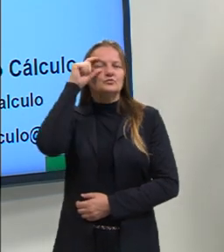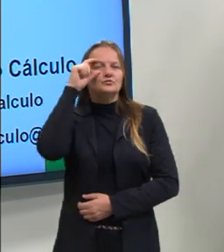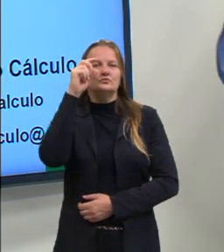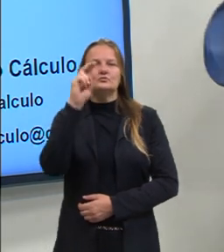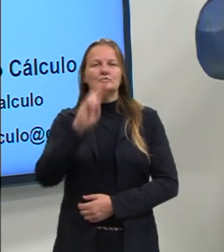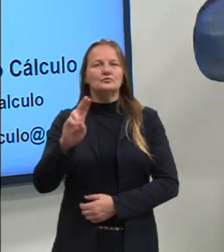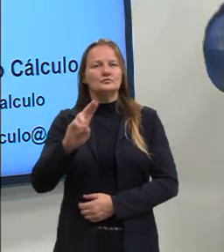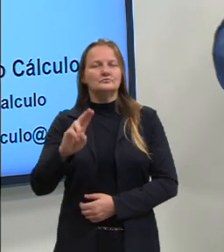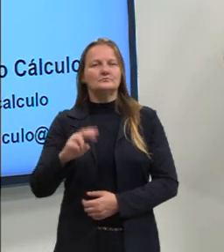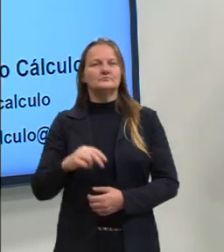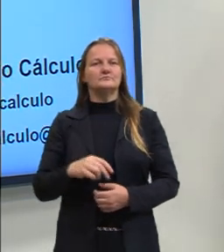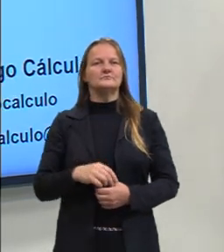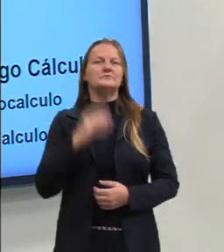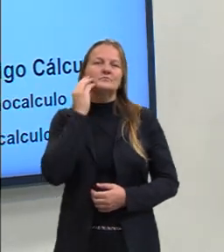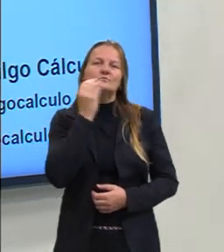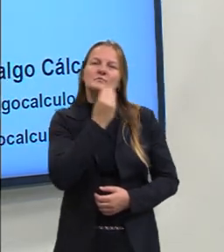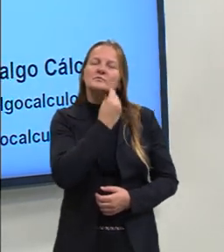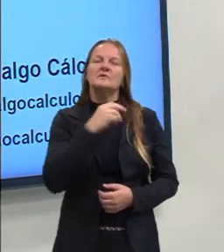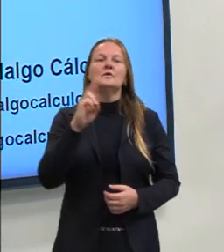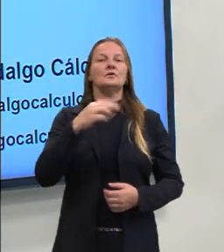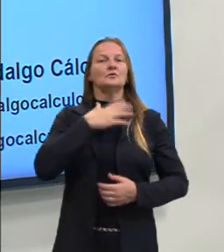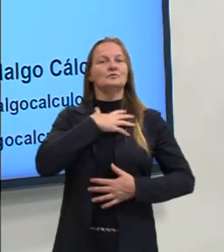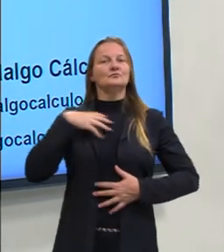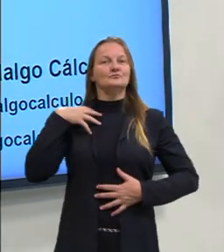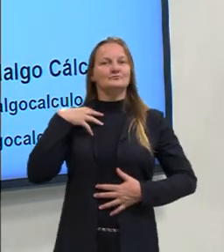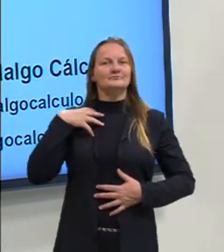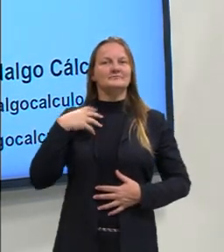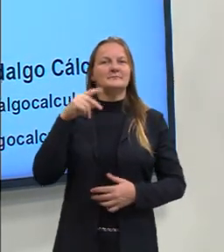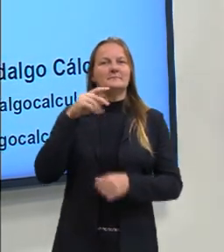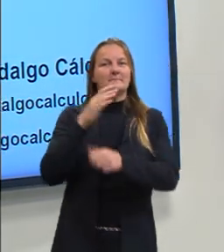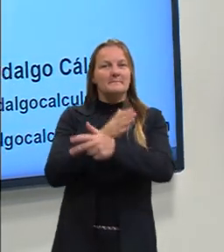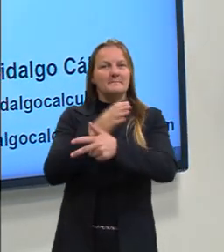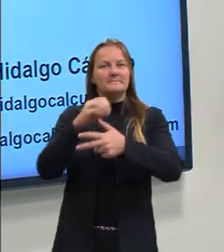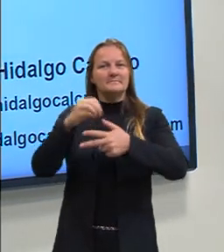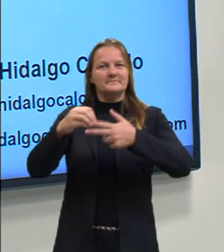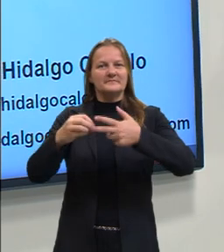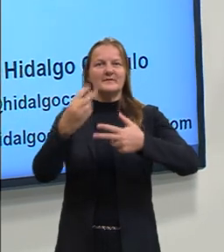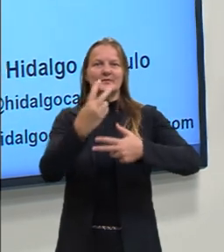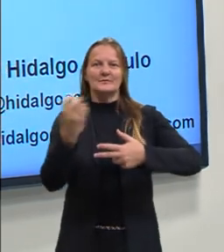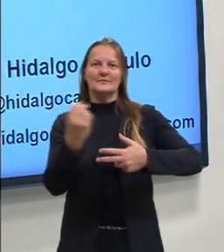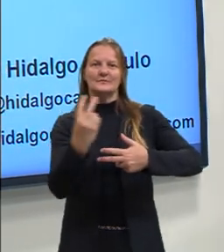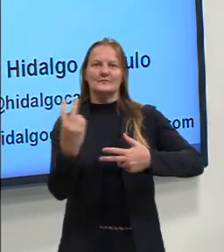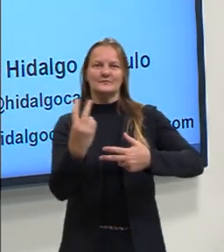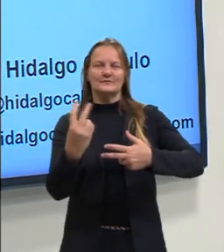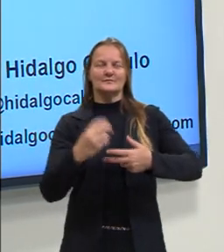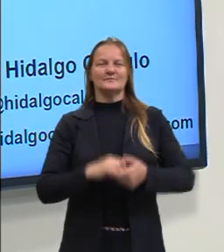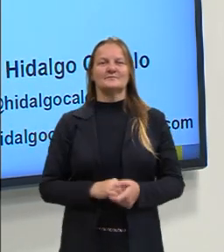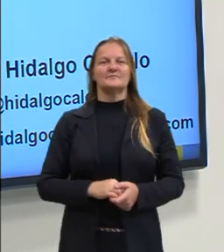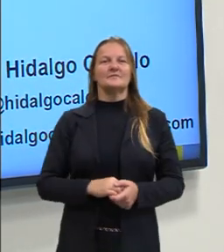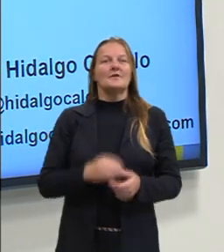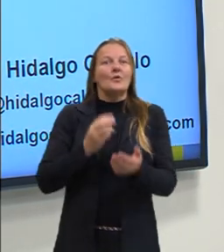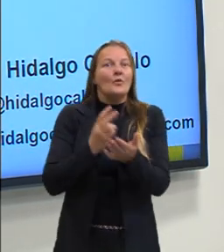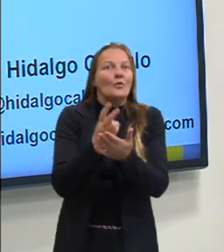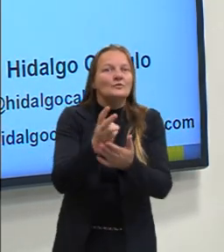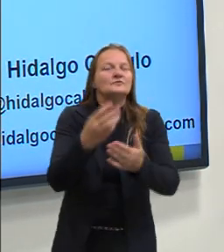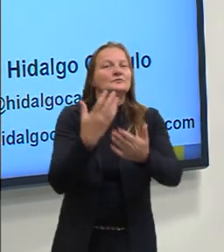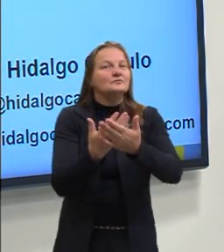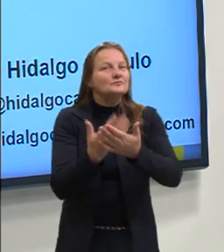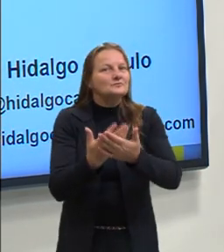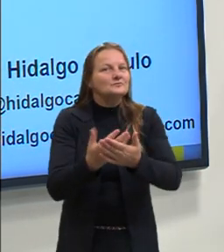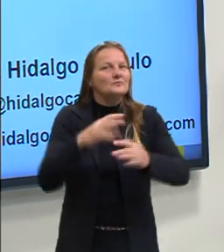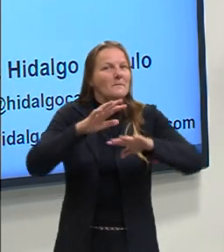e estou utilizando a camisa do pré-ENEM-SE-EDUC 2022. Continuando nossos estudos de matemática e suas